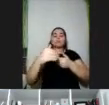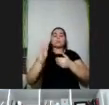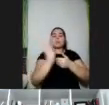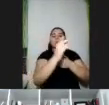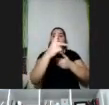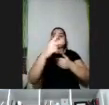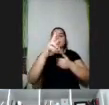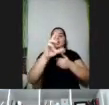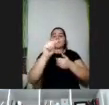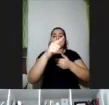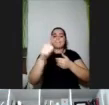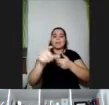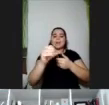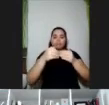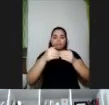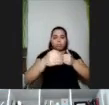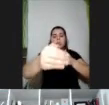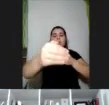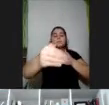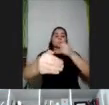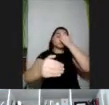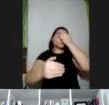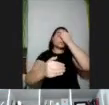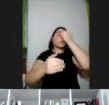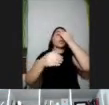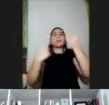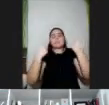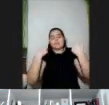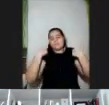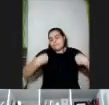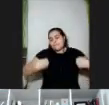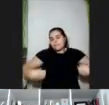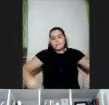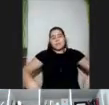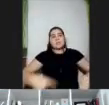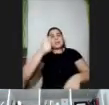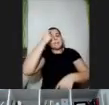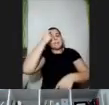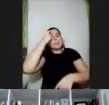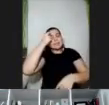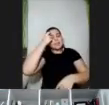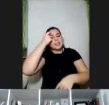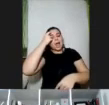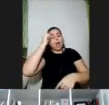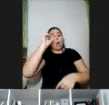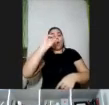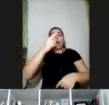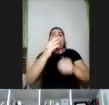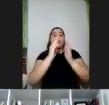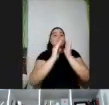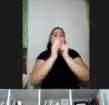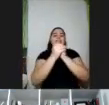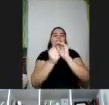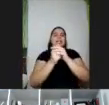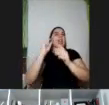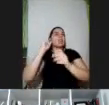natureza física, mental, intelectual ou sensorial, que na interação com diversas barreiras podem ter